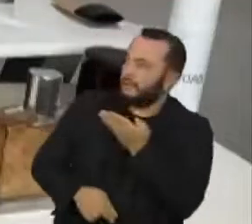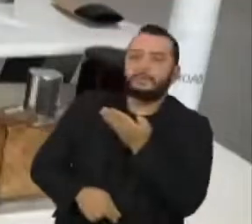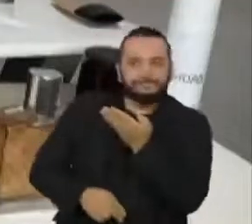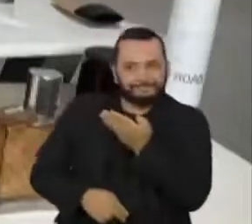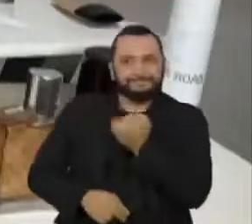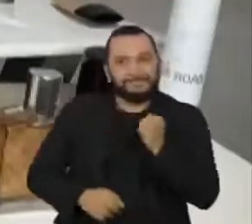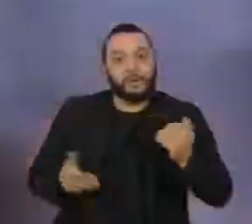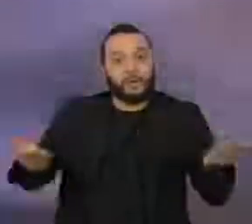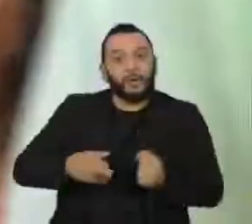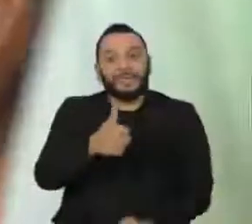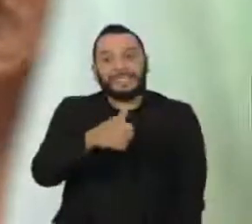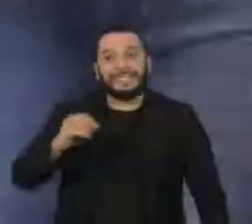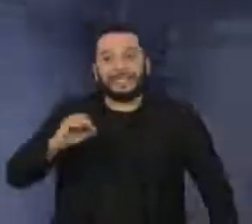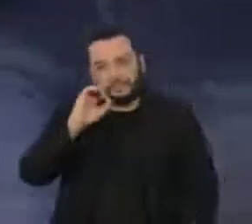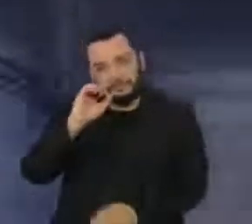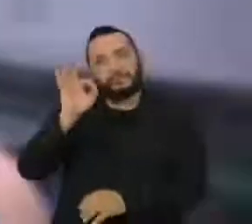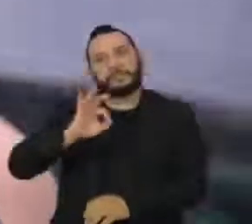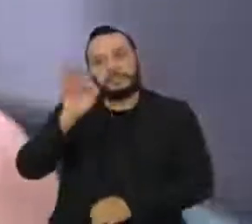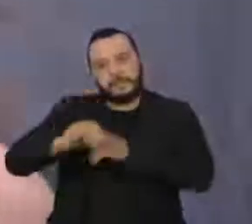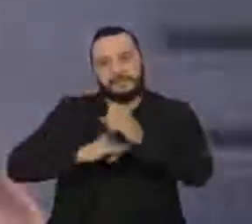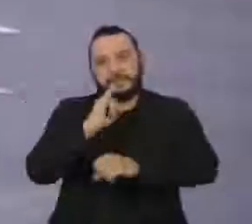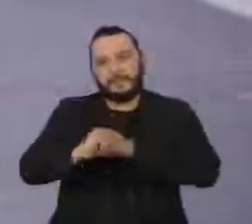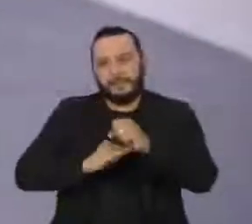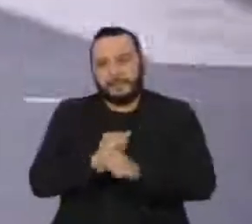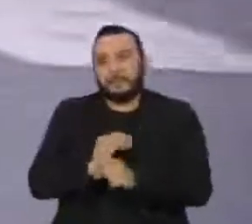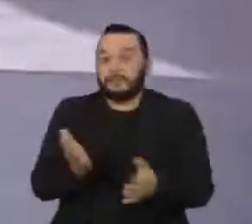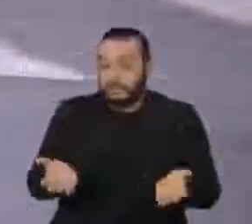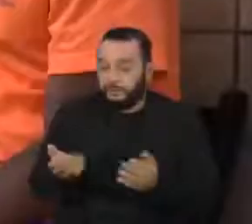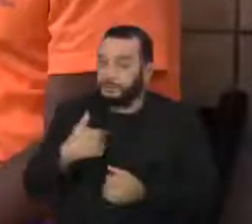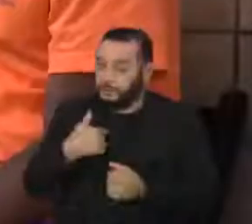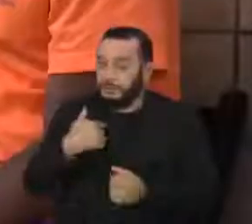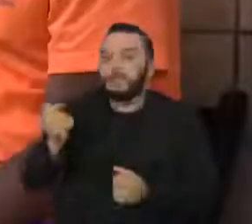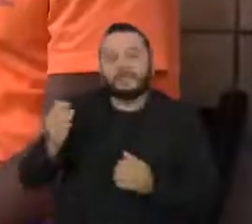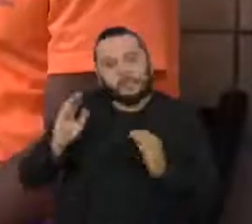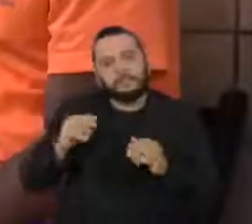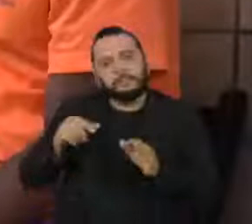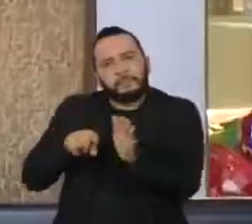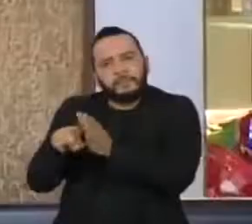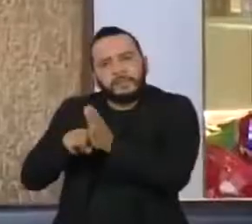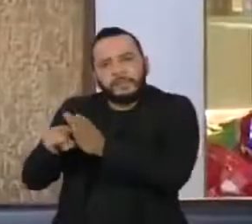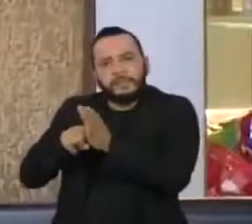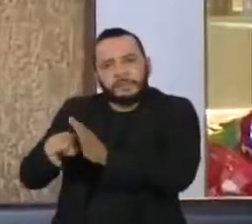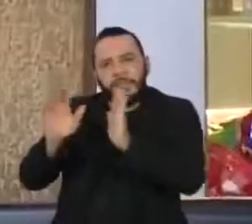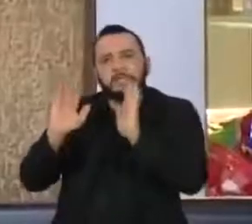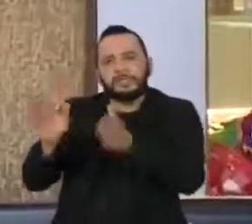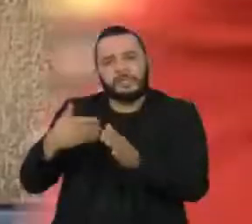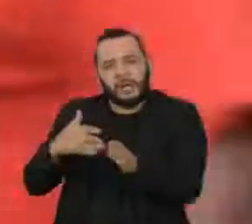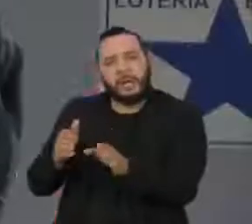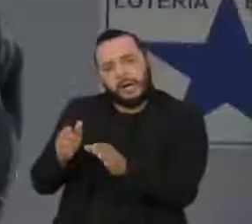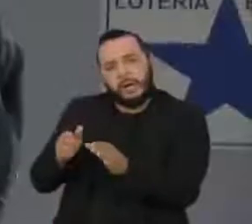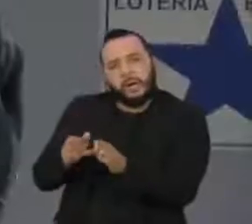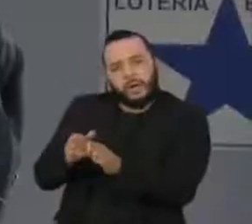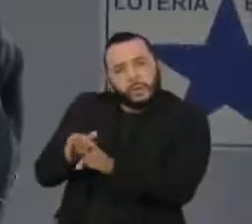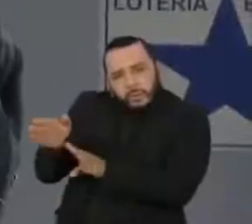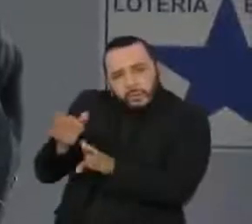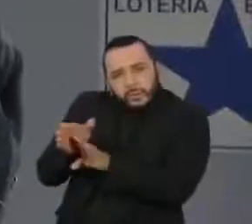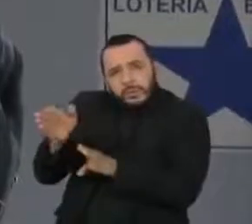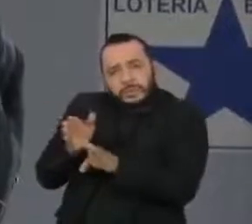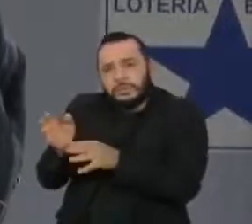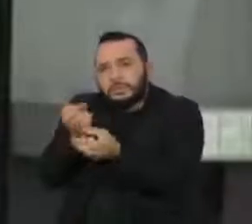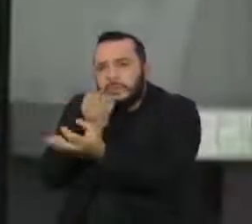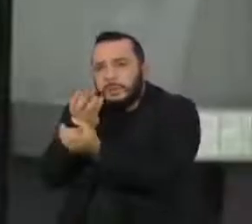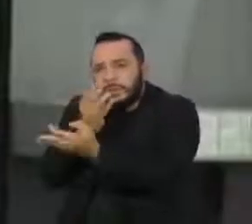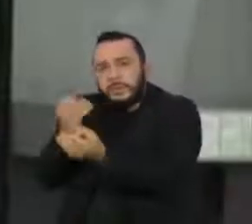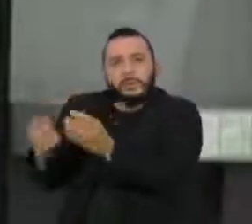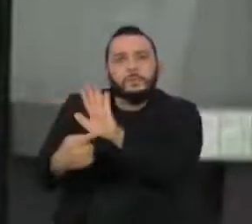é 100%. Essa já deixou de ser uma novidade para muita gente. Uma pesquisa feita por uma consultoria de dados mostrou que 30